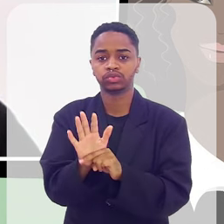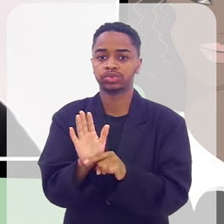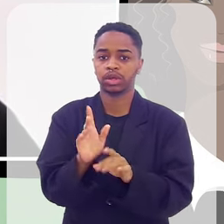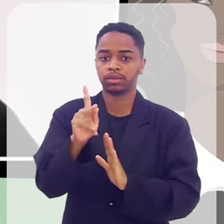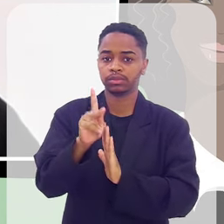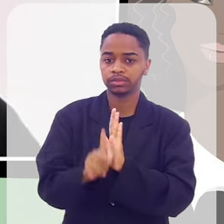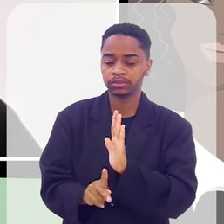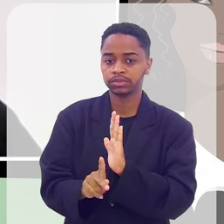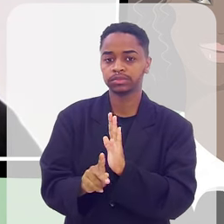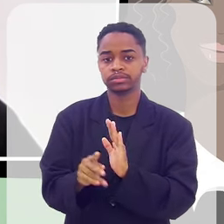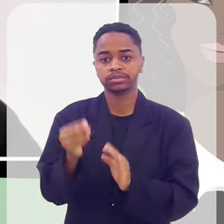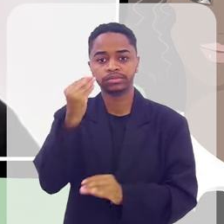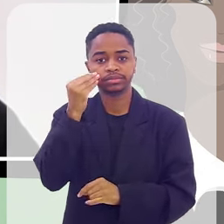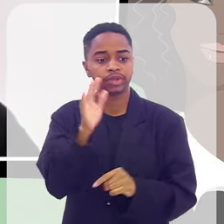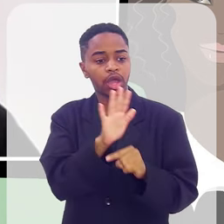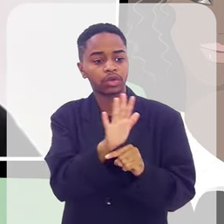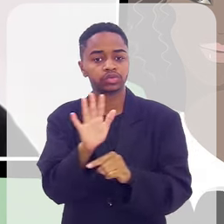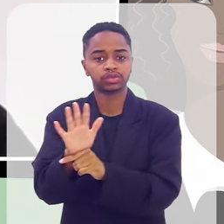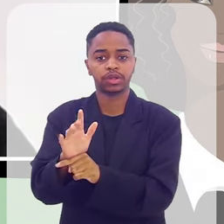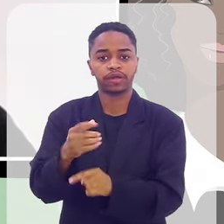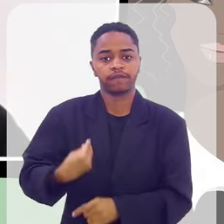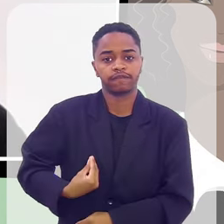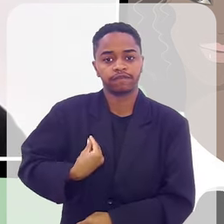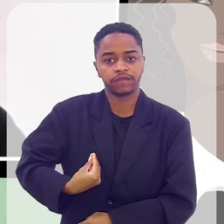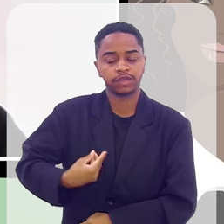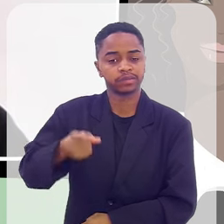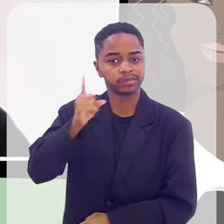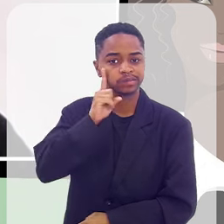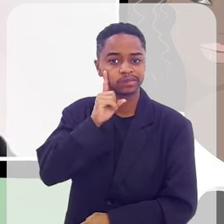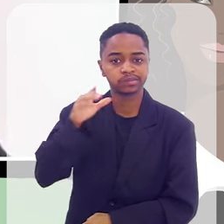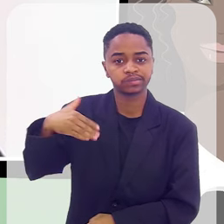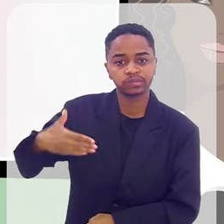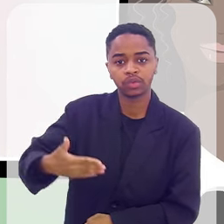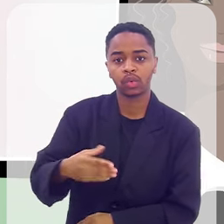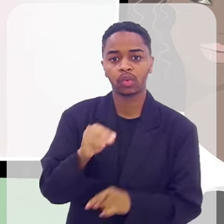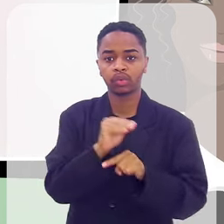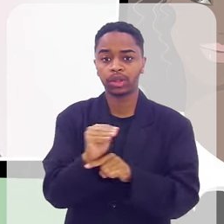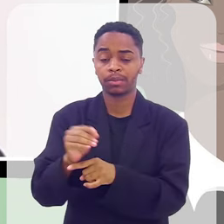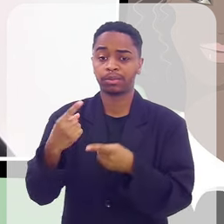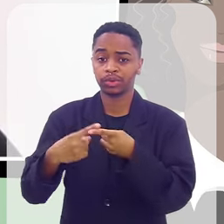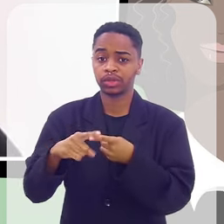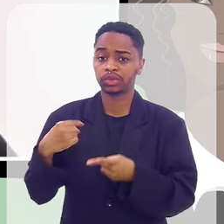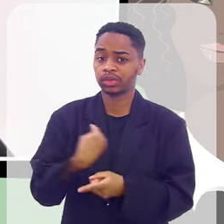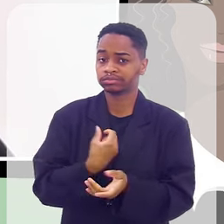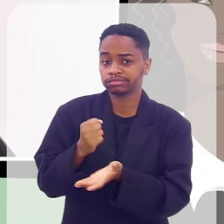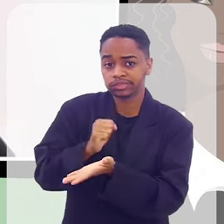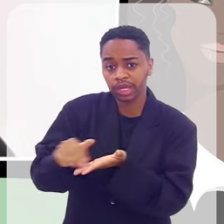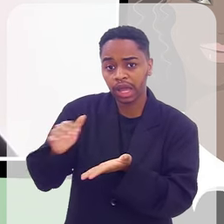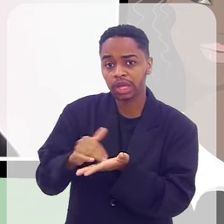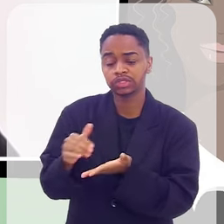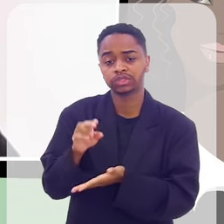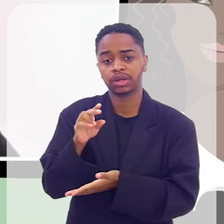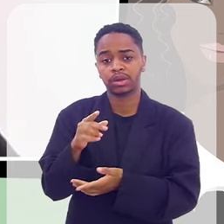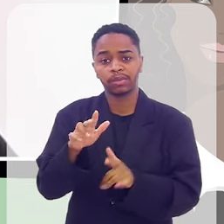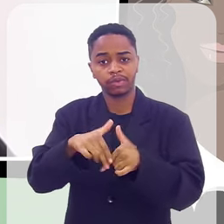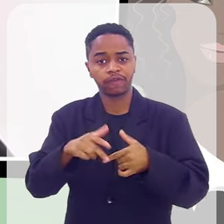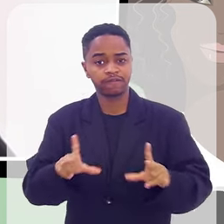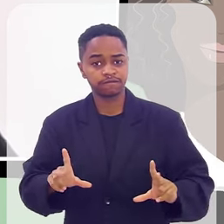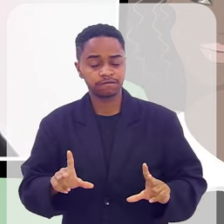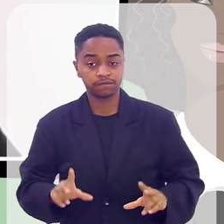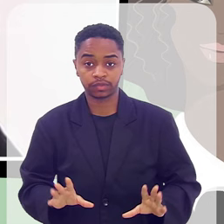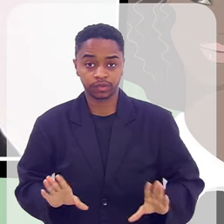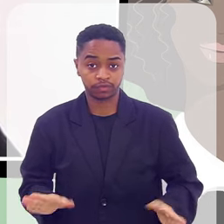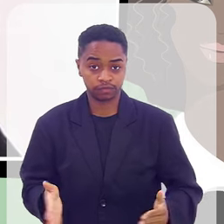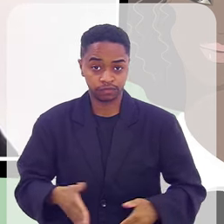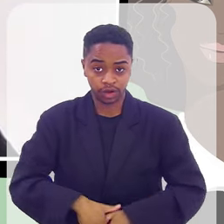conosco na lida diária desse cuidado, que é... Nós temos vários gastos com fraldas, com colchões,